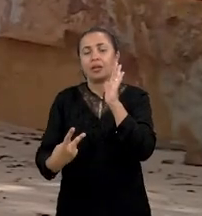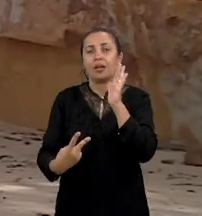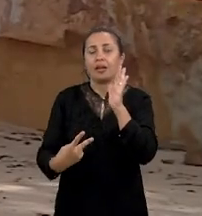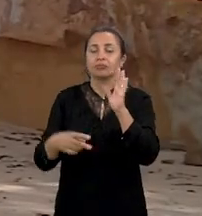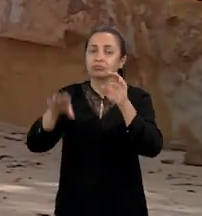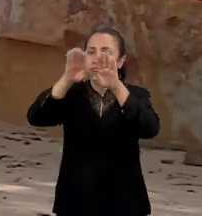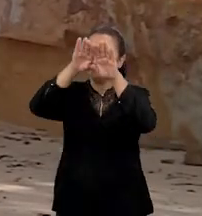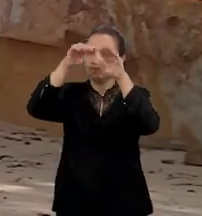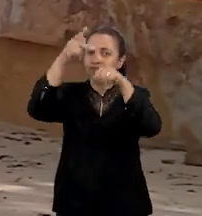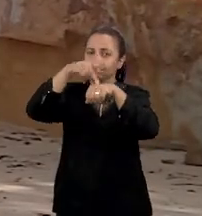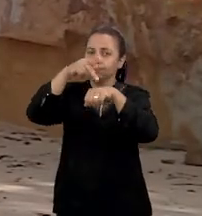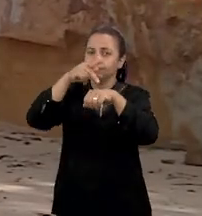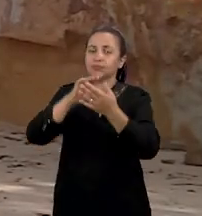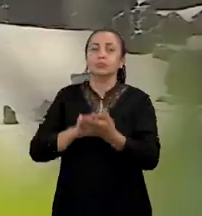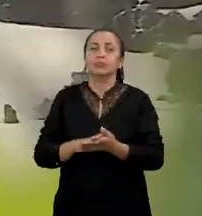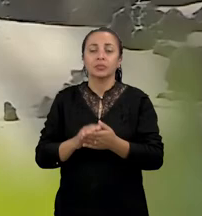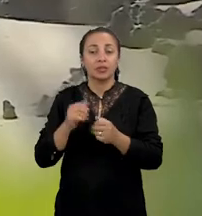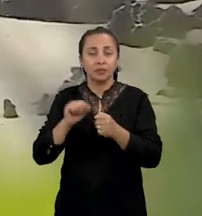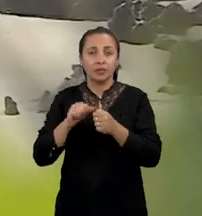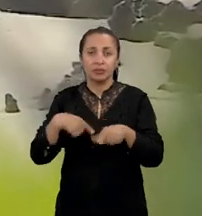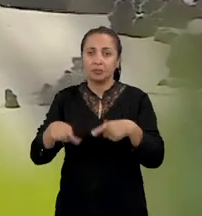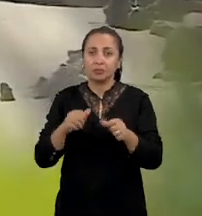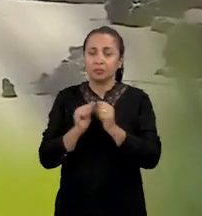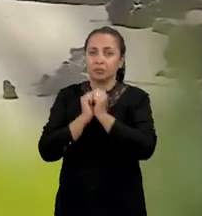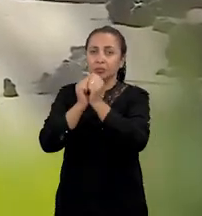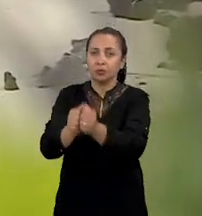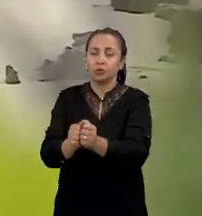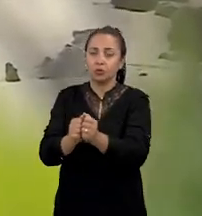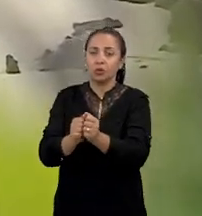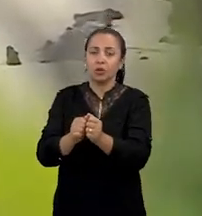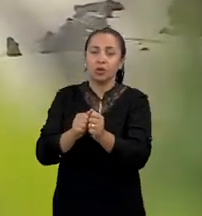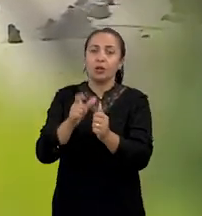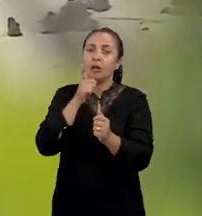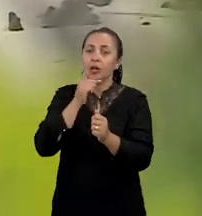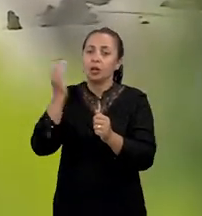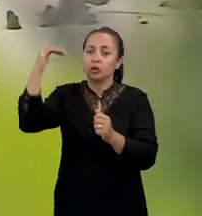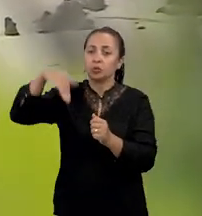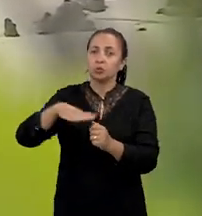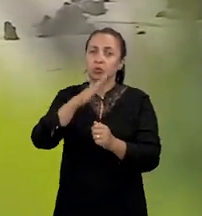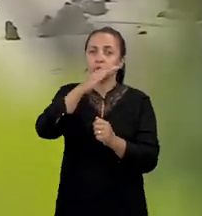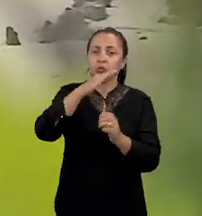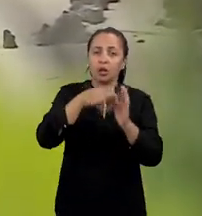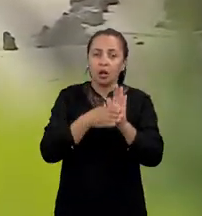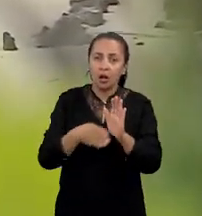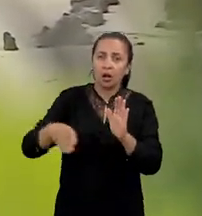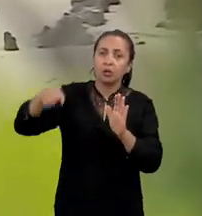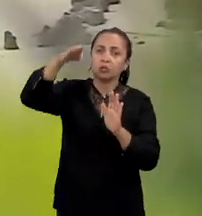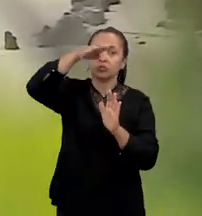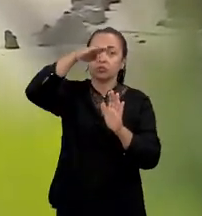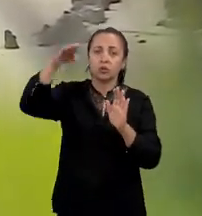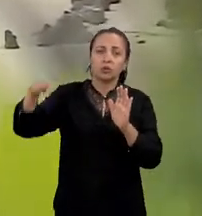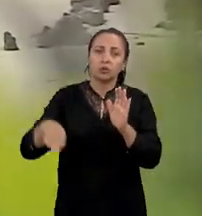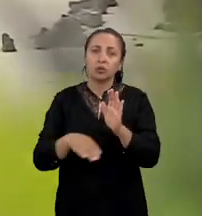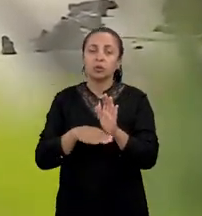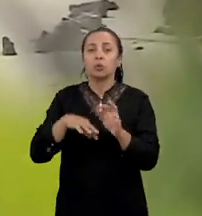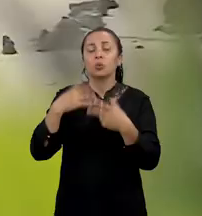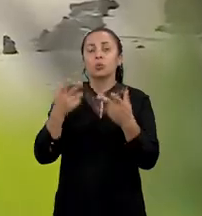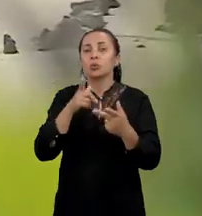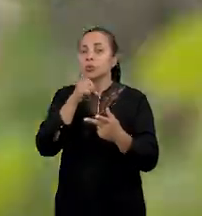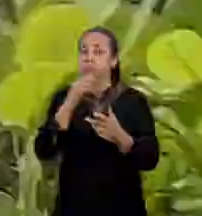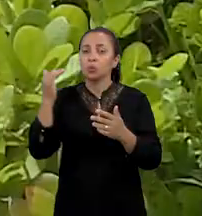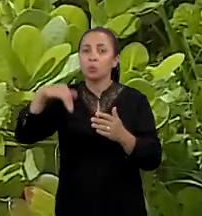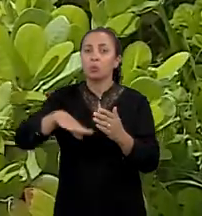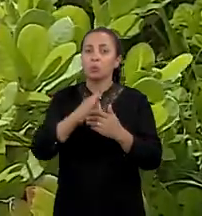trabalho de acompanhamento da dinâmica de maré, e o quanto o mar está erodindo a base da